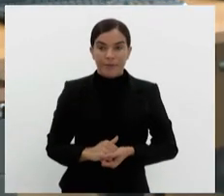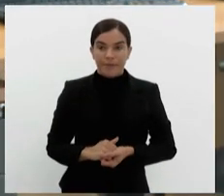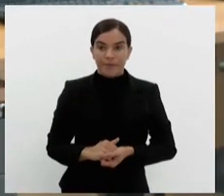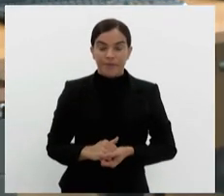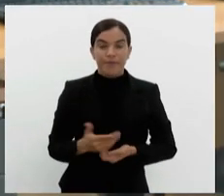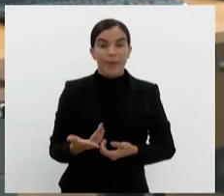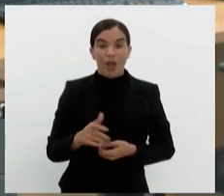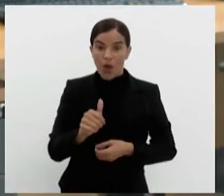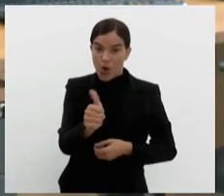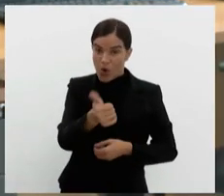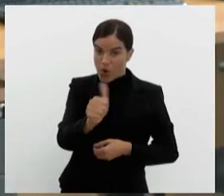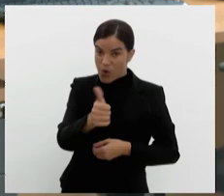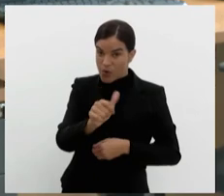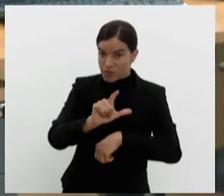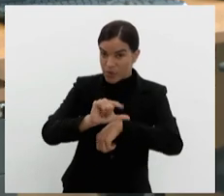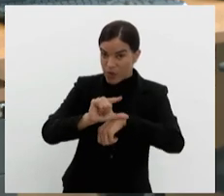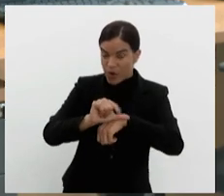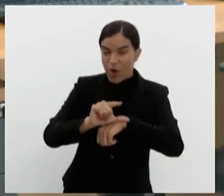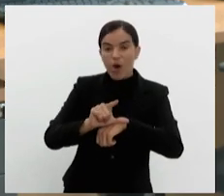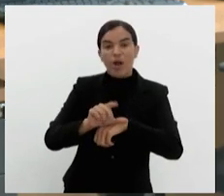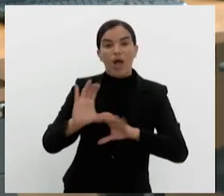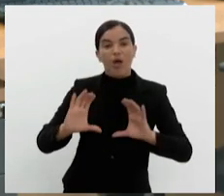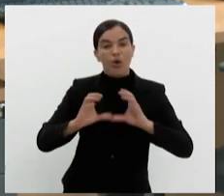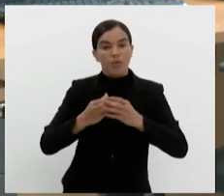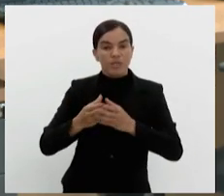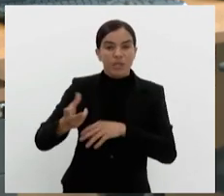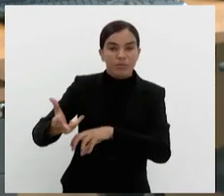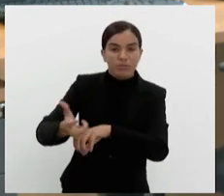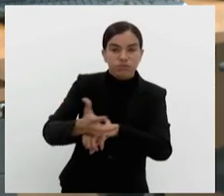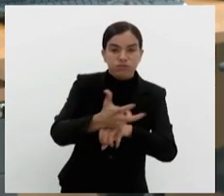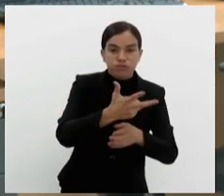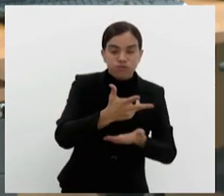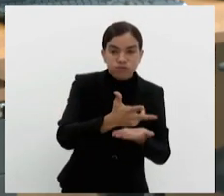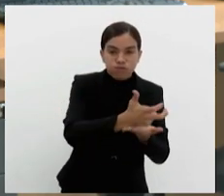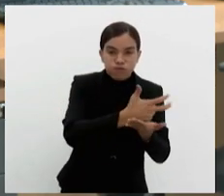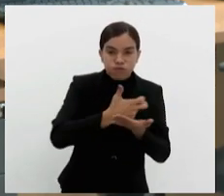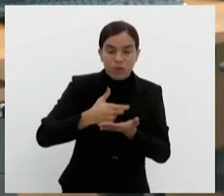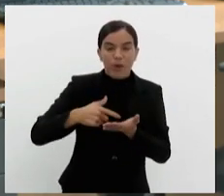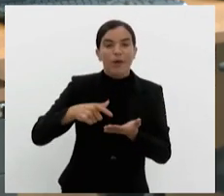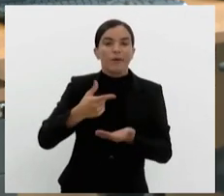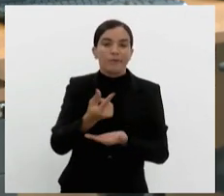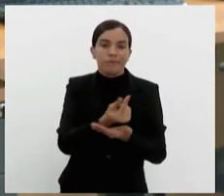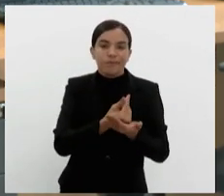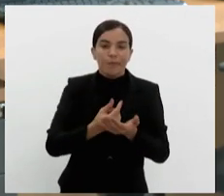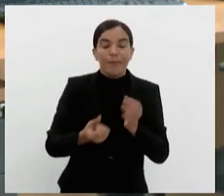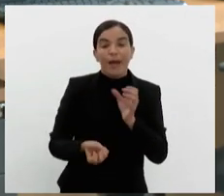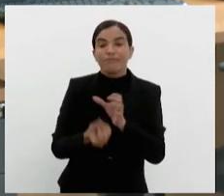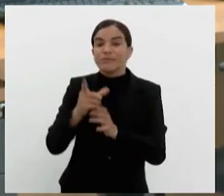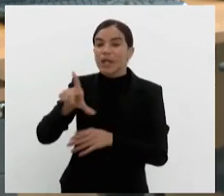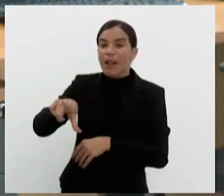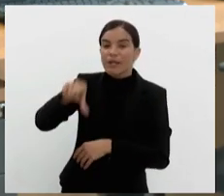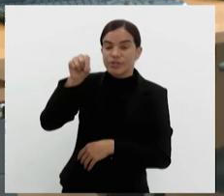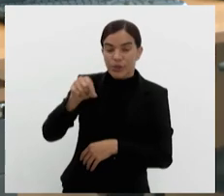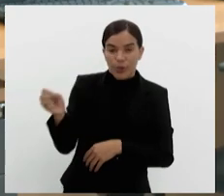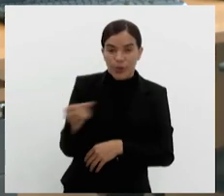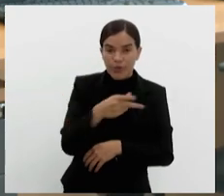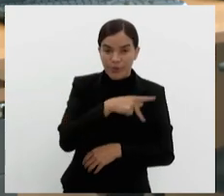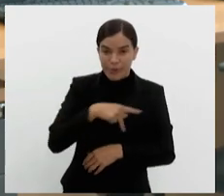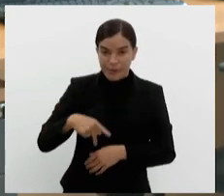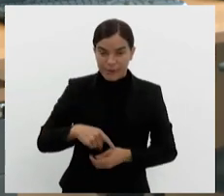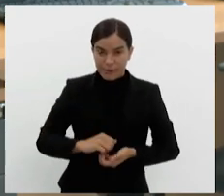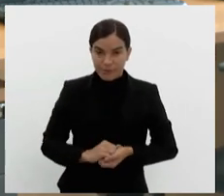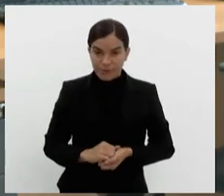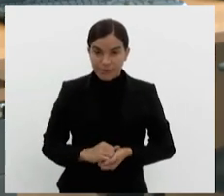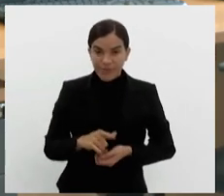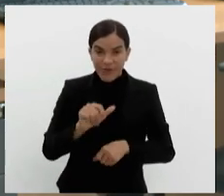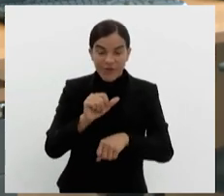Às 11 horas, a Comissão de Tributação da Alerja se reúne para escolher o novo presidente do grupo. As informações você assiste logo mais